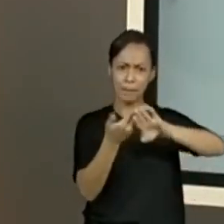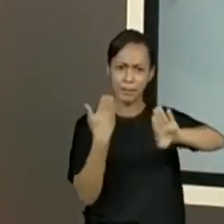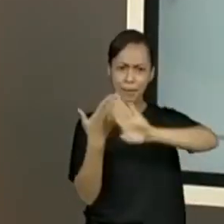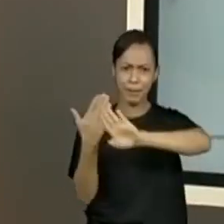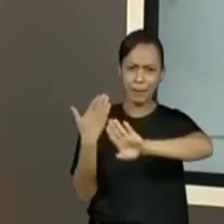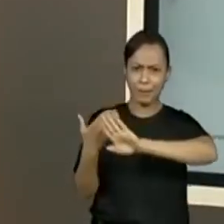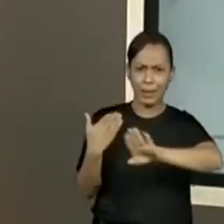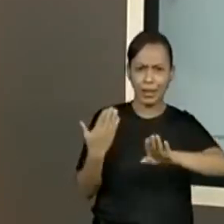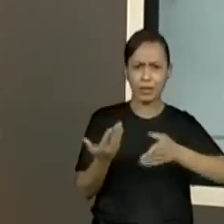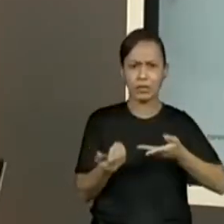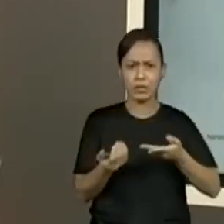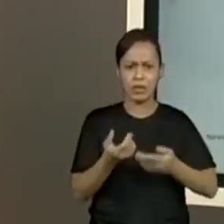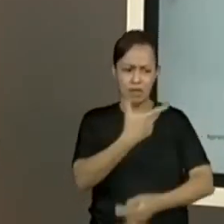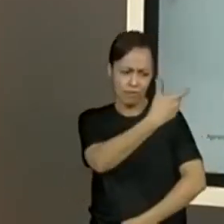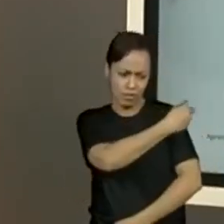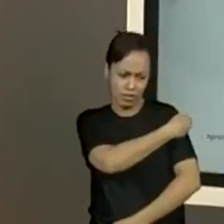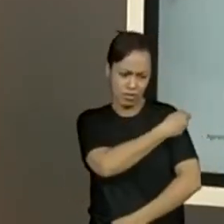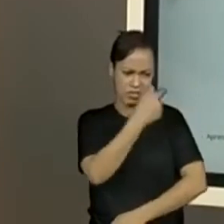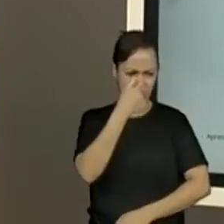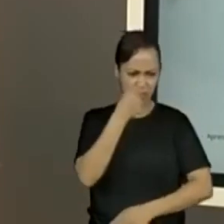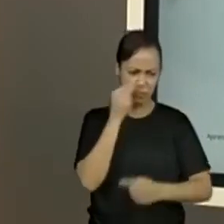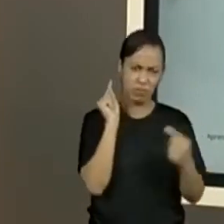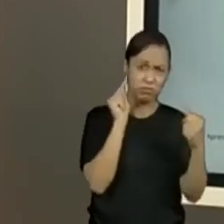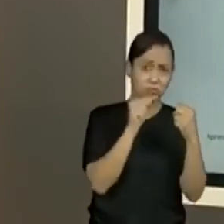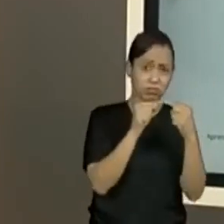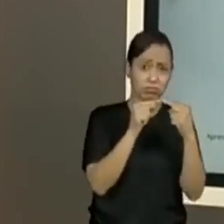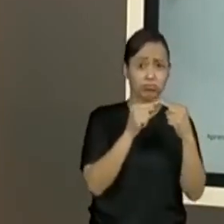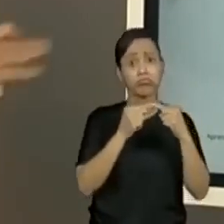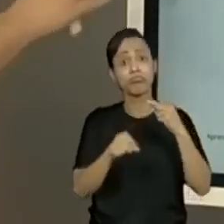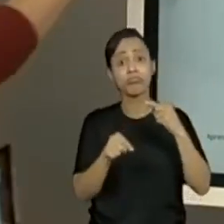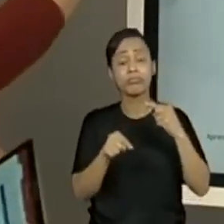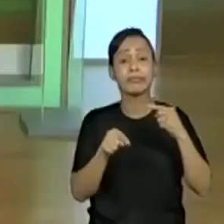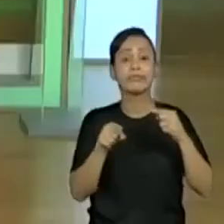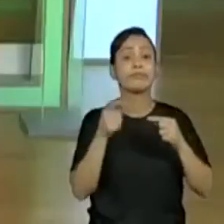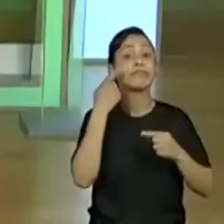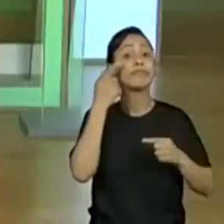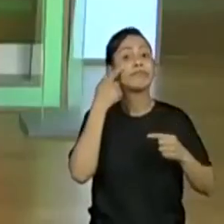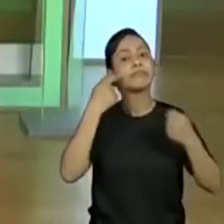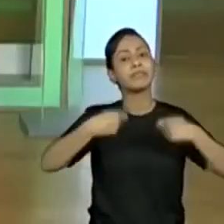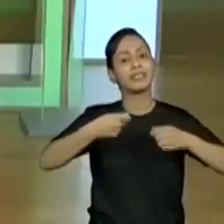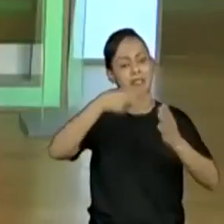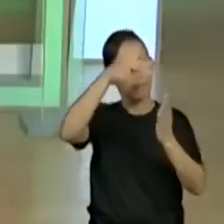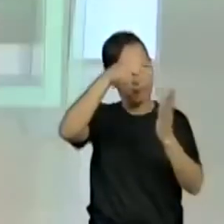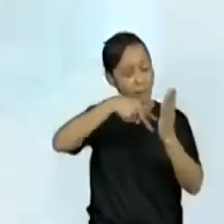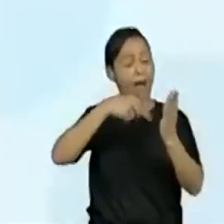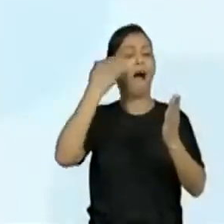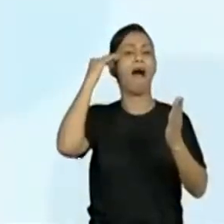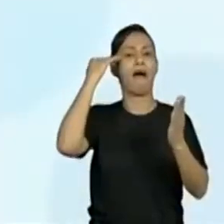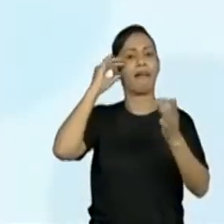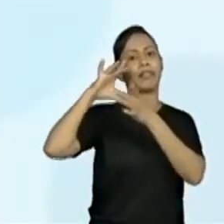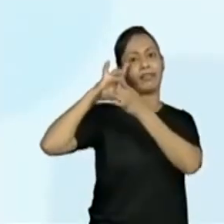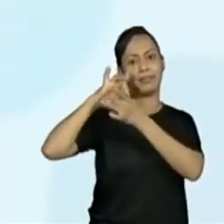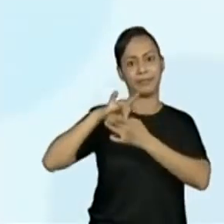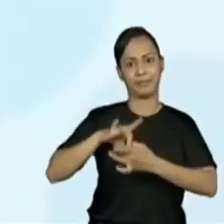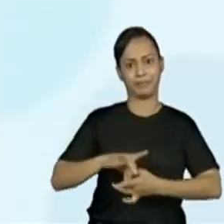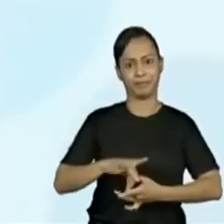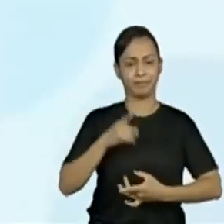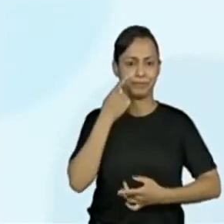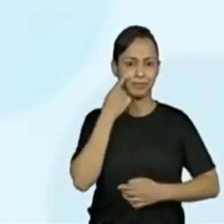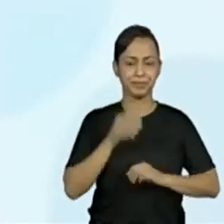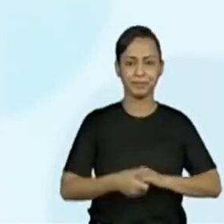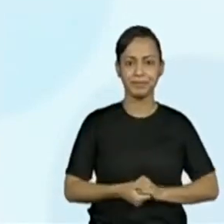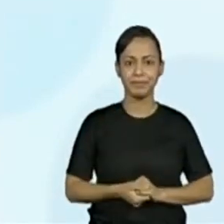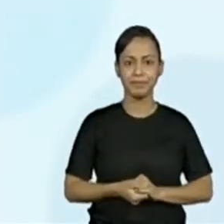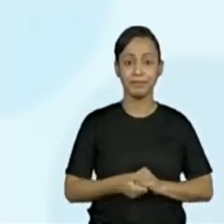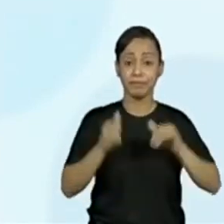forma, Sim. É vacina do corona? Mas eu só consigo lendo. Vamos lá. A vacina contra a